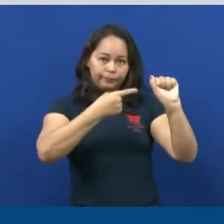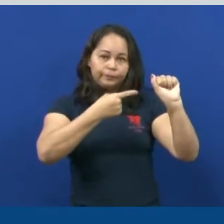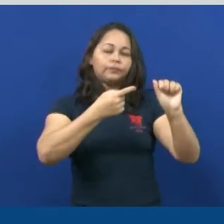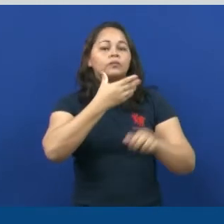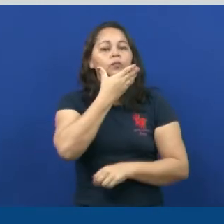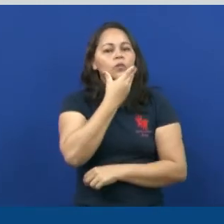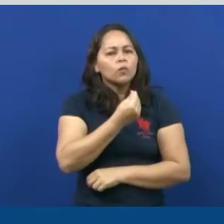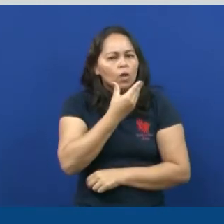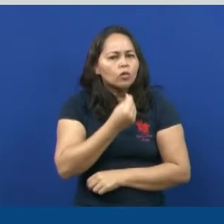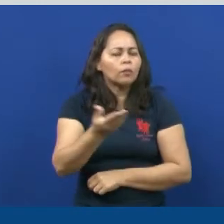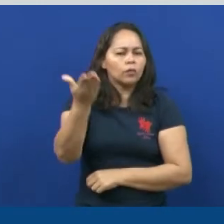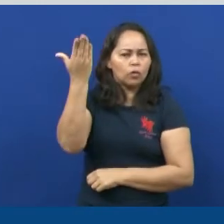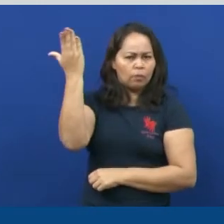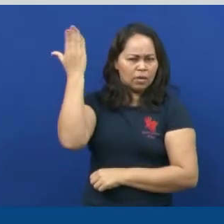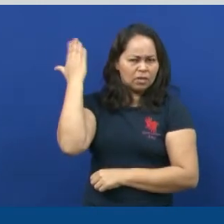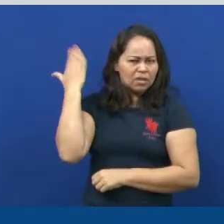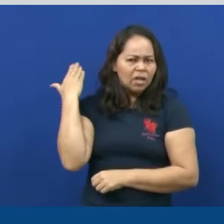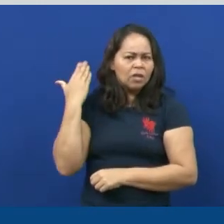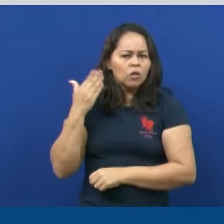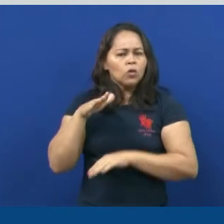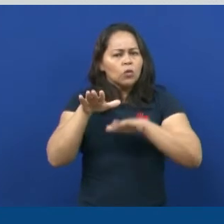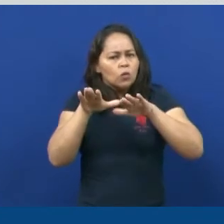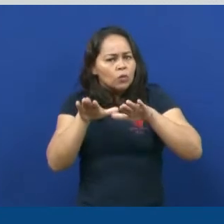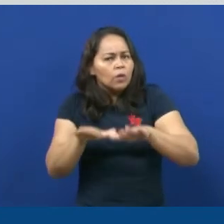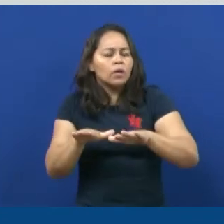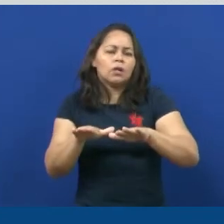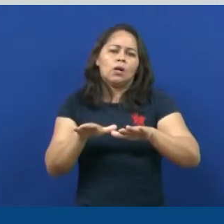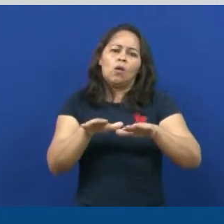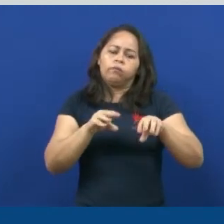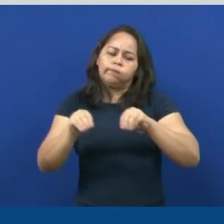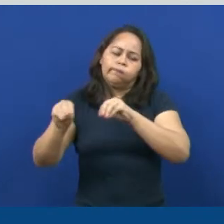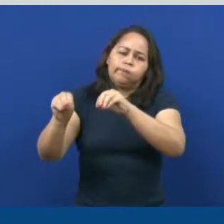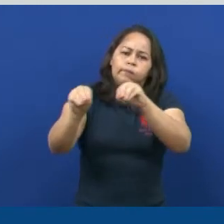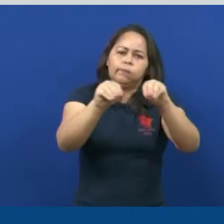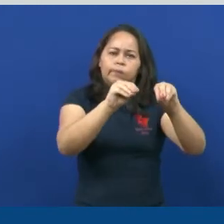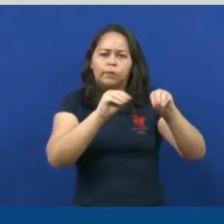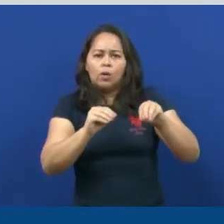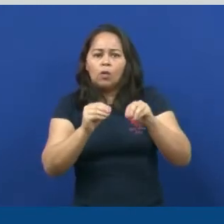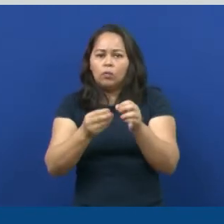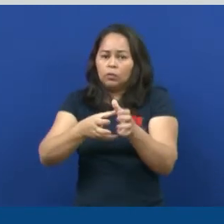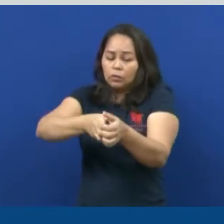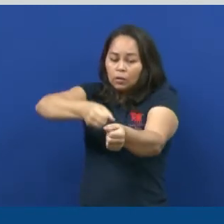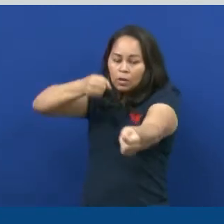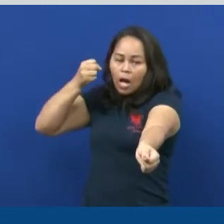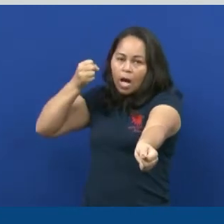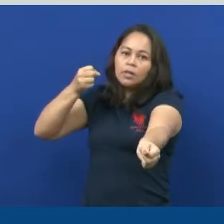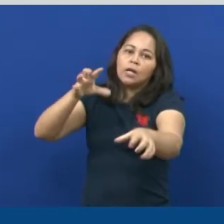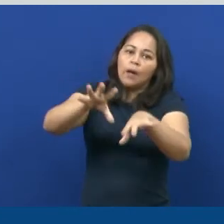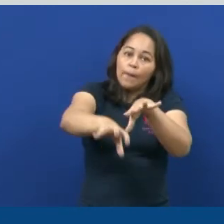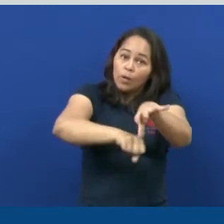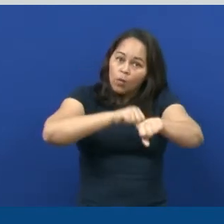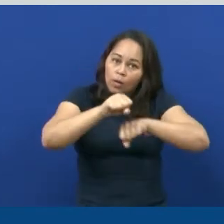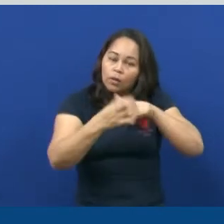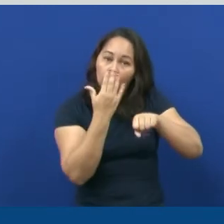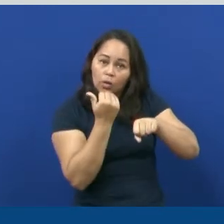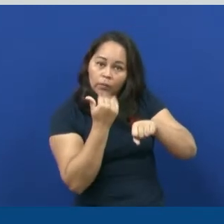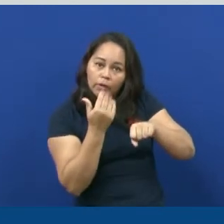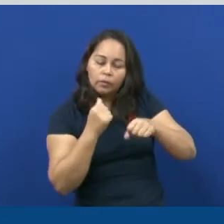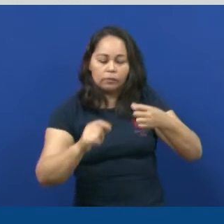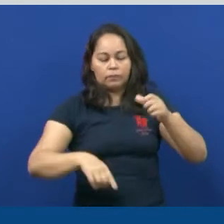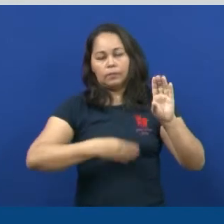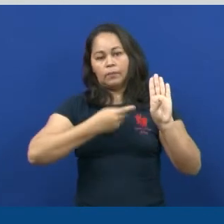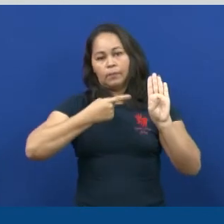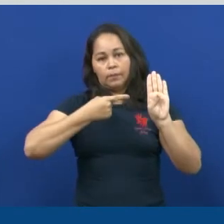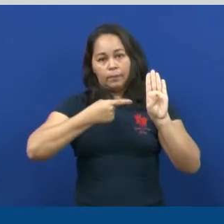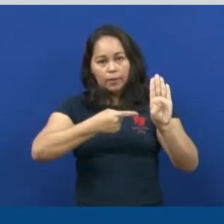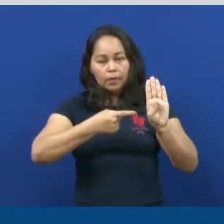homens desse período eram sedentários e viviam essencialmente de caça e coletas? B. Os